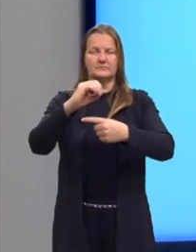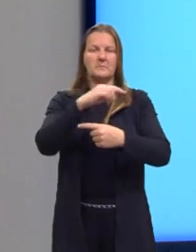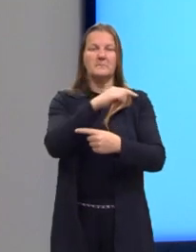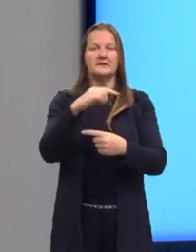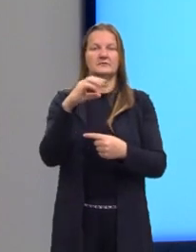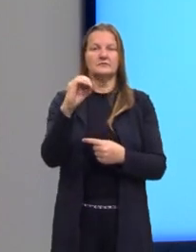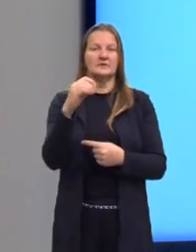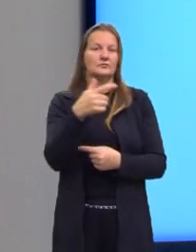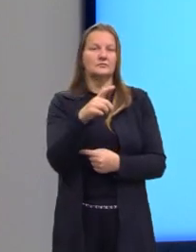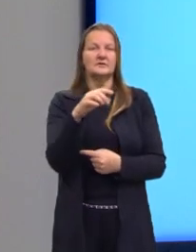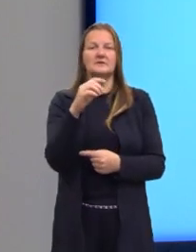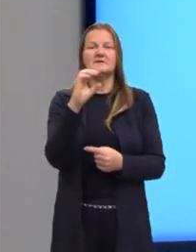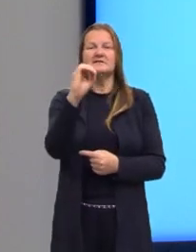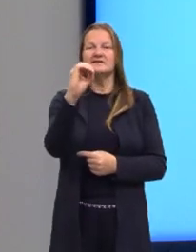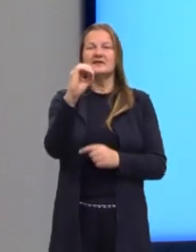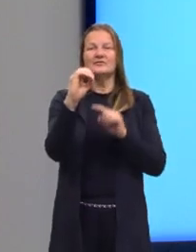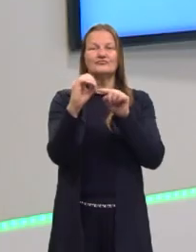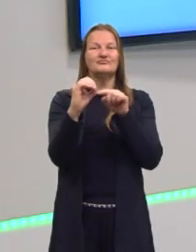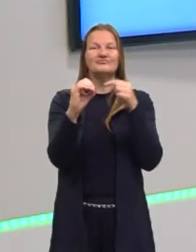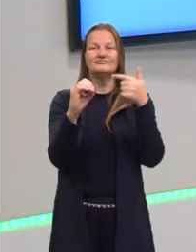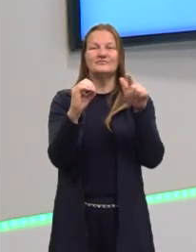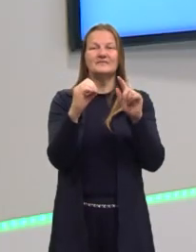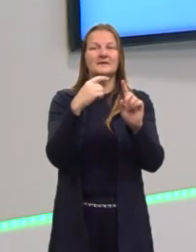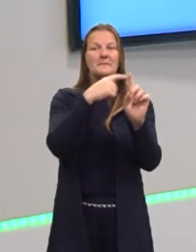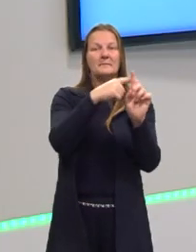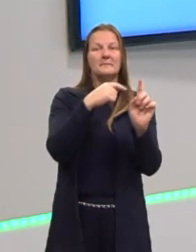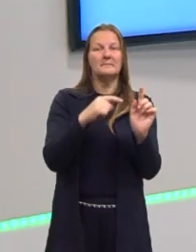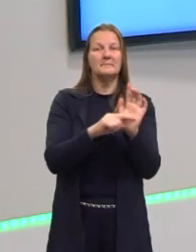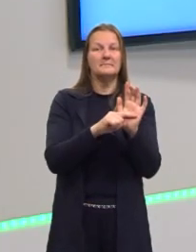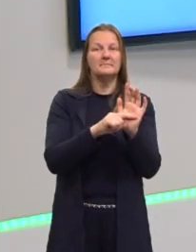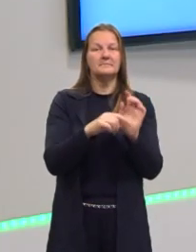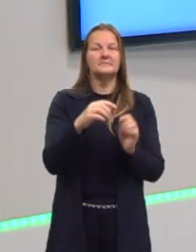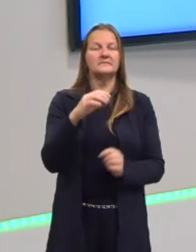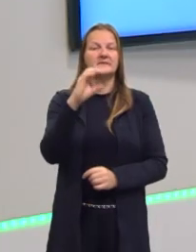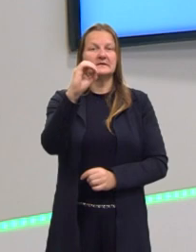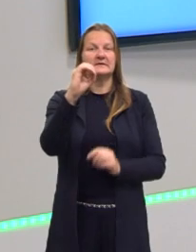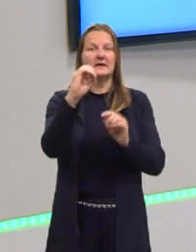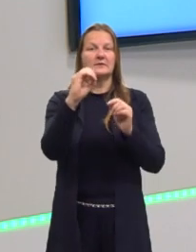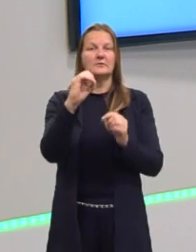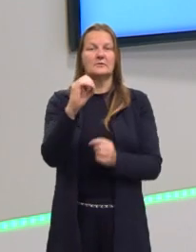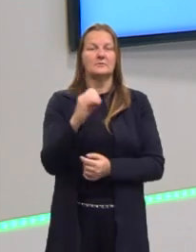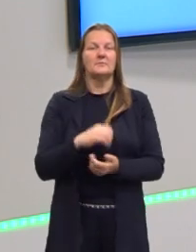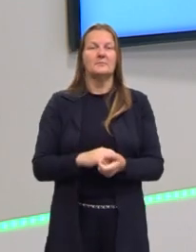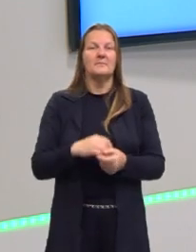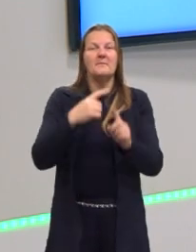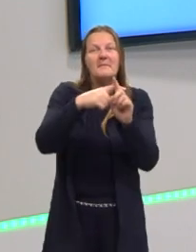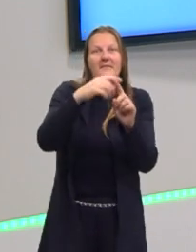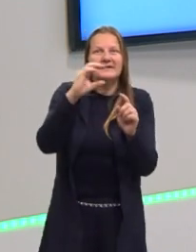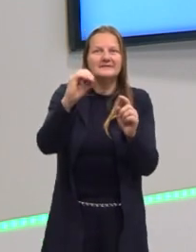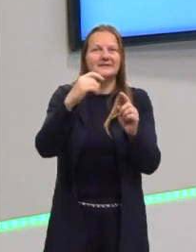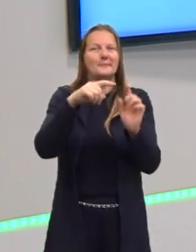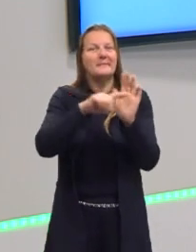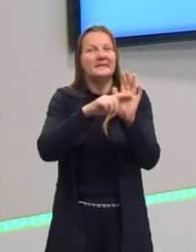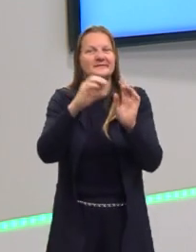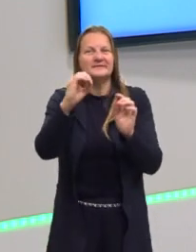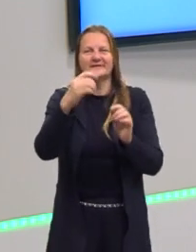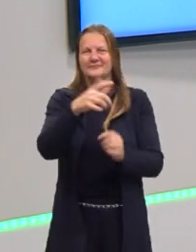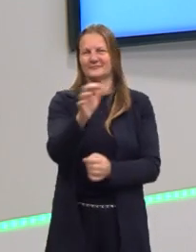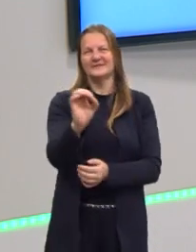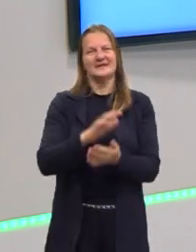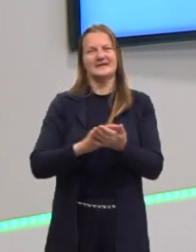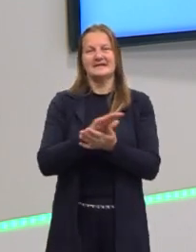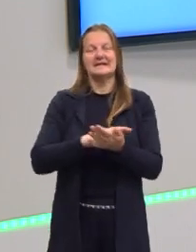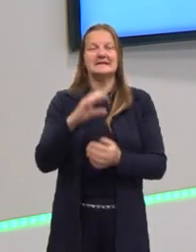de menos, porque o zero, ele não possui sinal, né? Gente, não tem mais zero ou menos zero. O zero, ele não possui